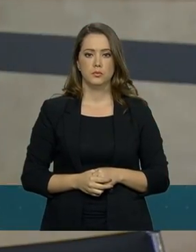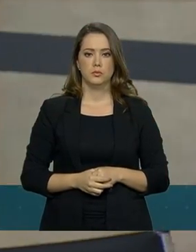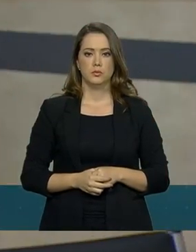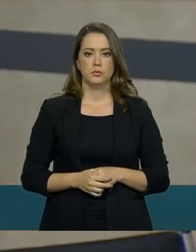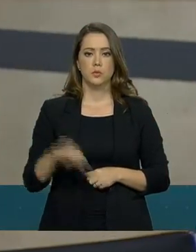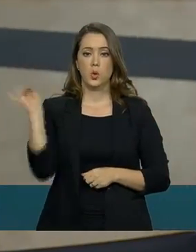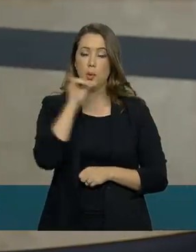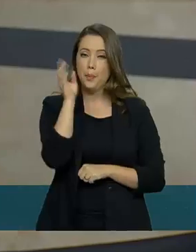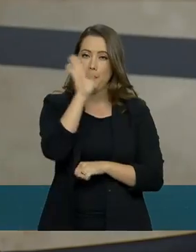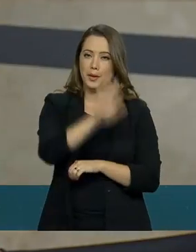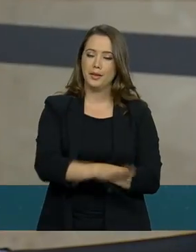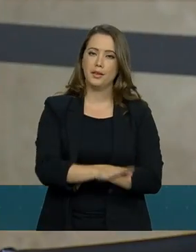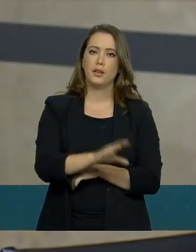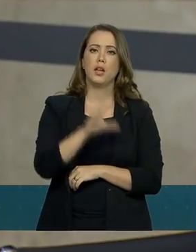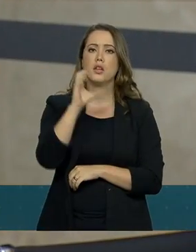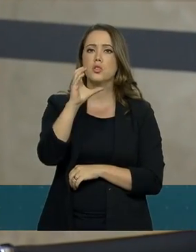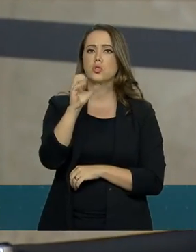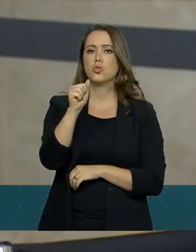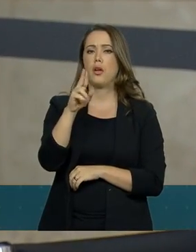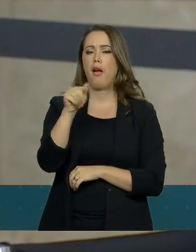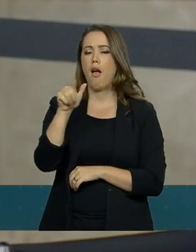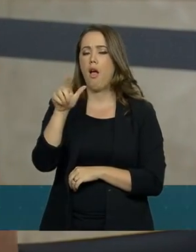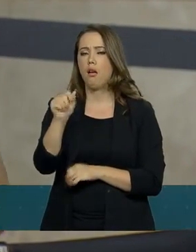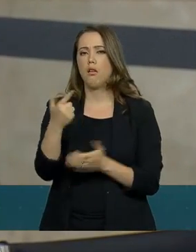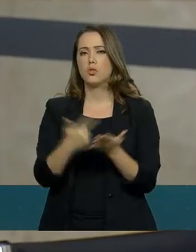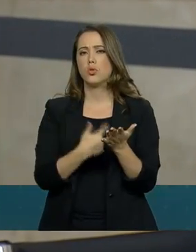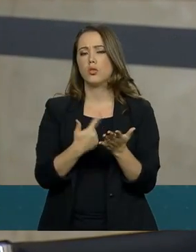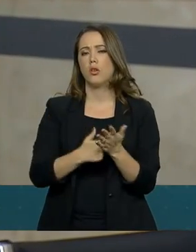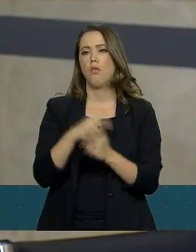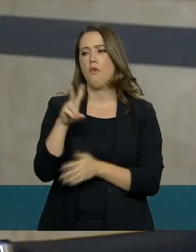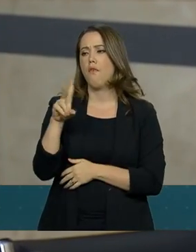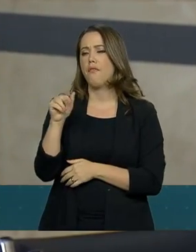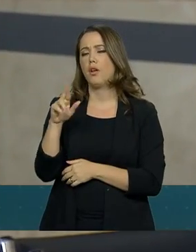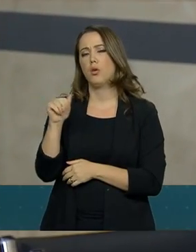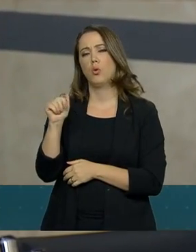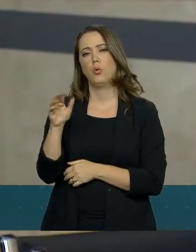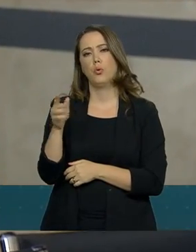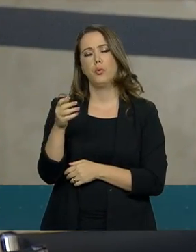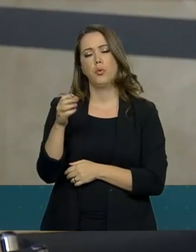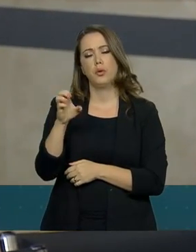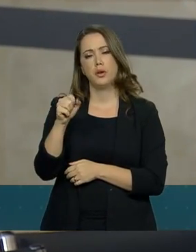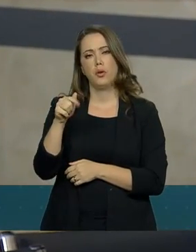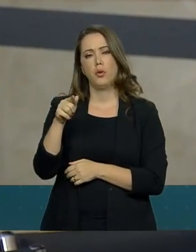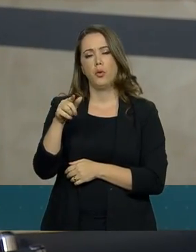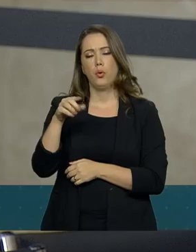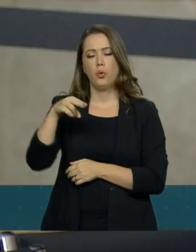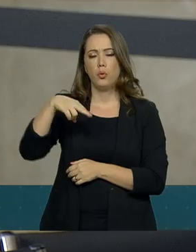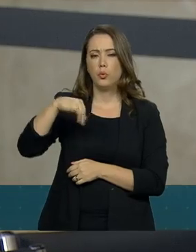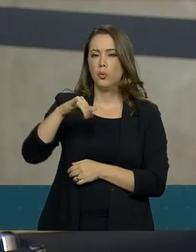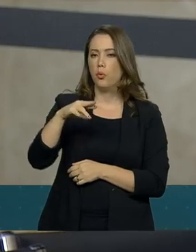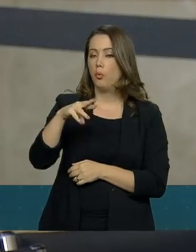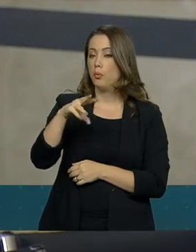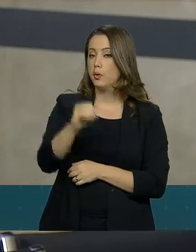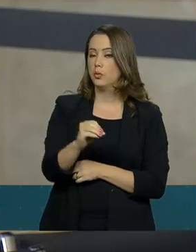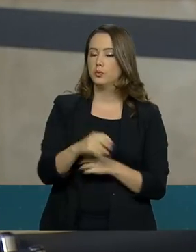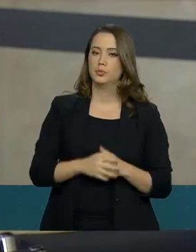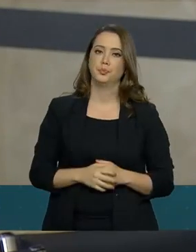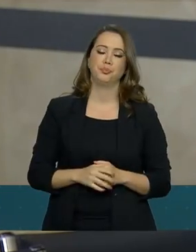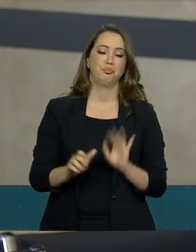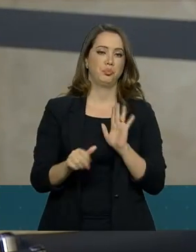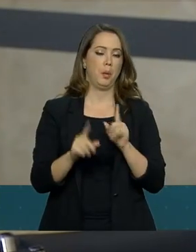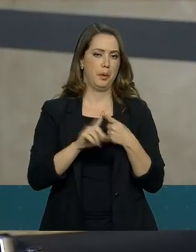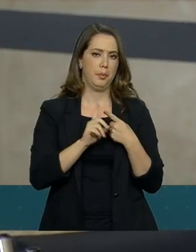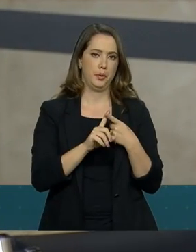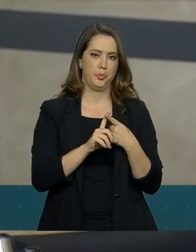Boa tarde, Patavoz. Carla, era hoje do Valor Econômico. Tudo bem, Carla? Tudo bem. Primeiro, em relação a essa... O Caged